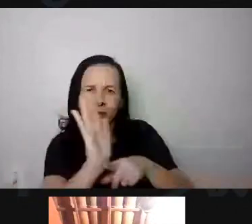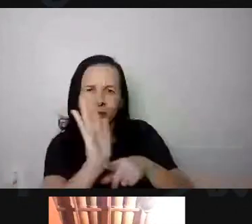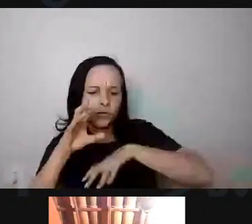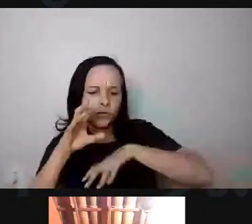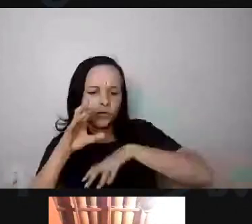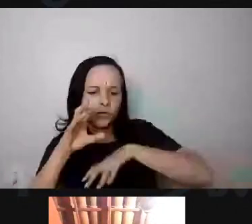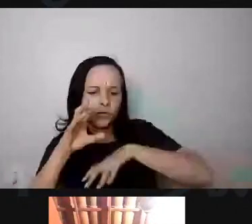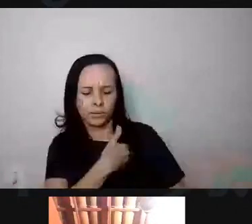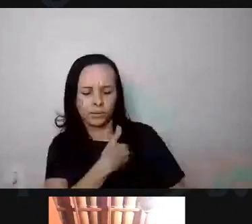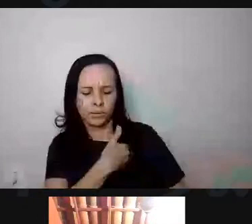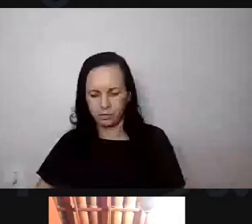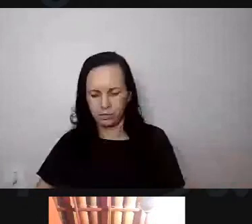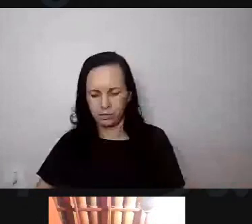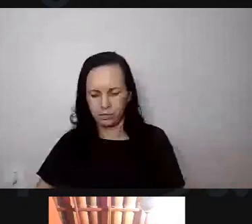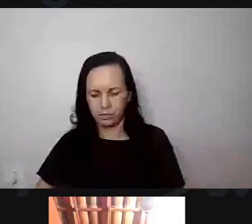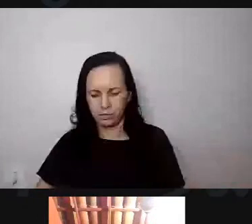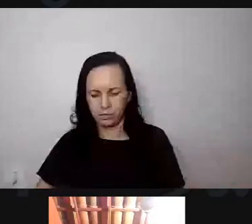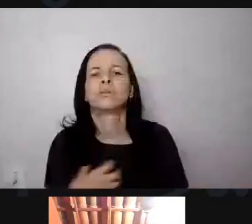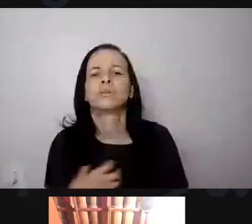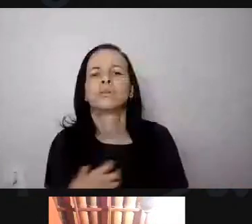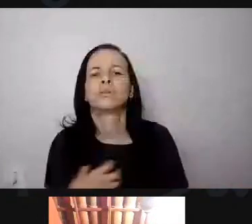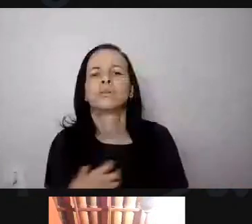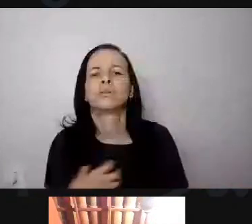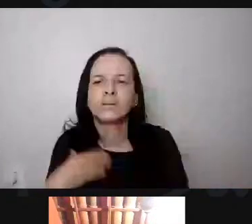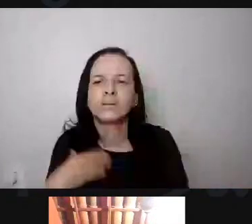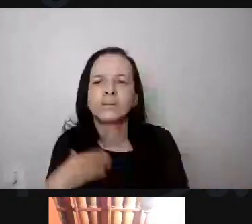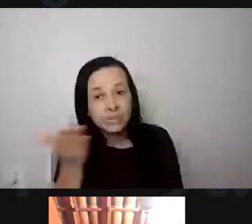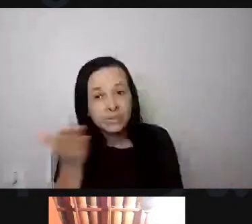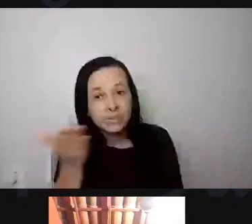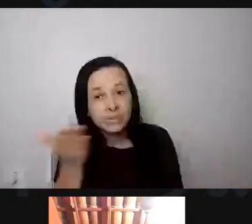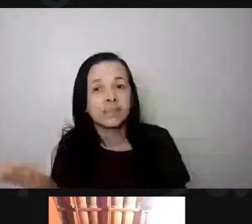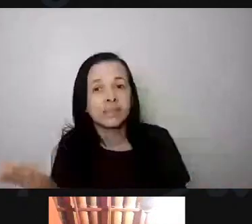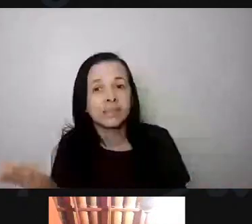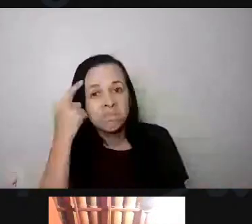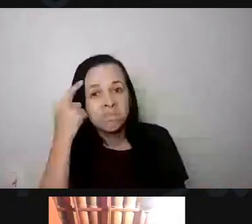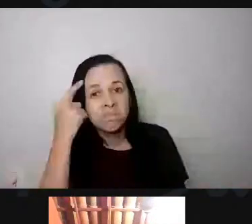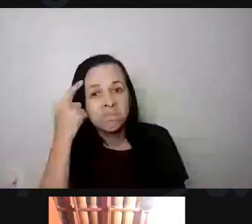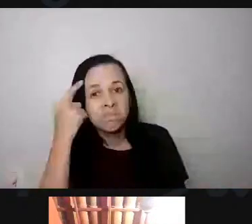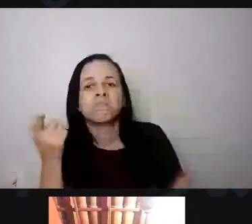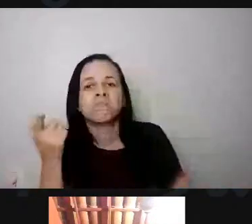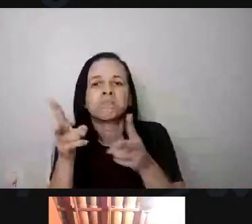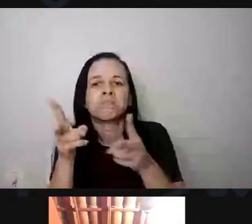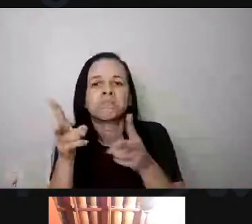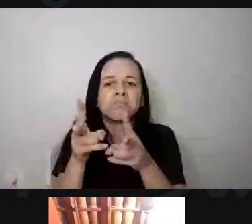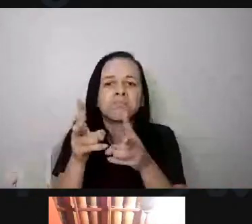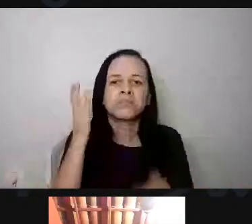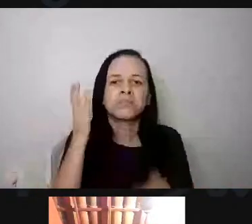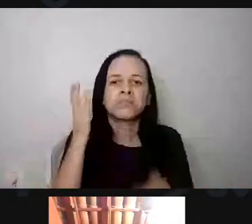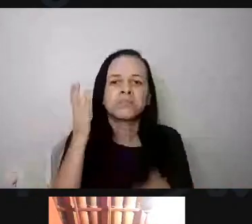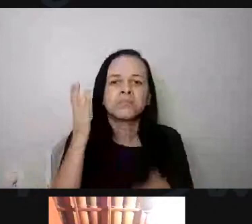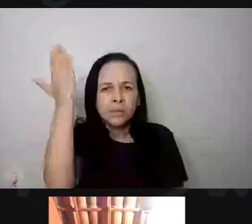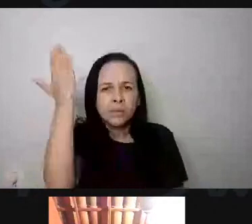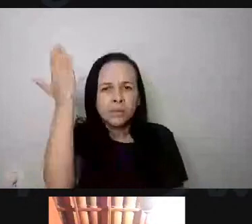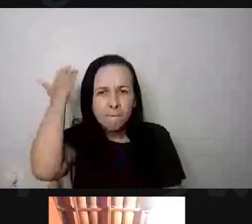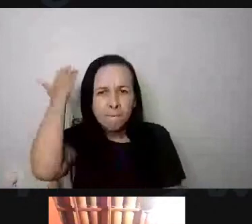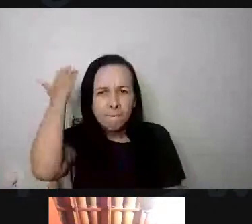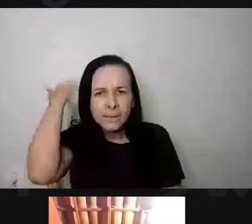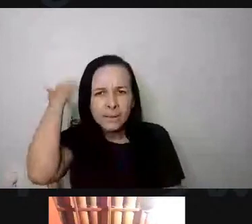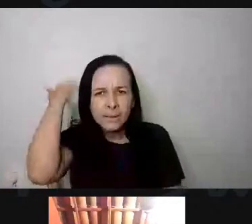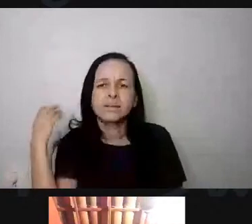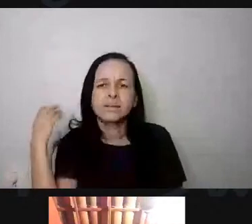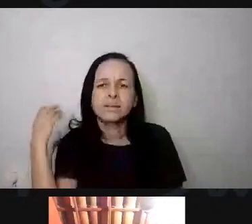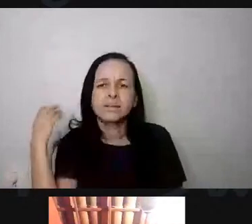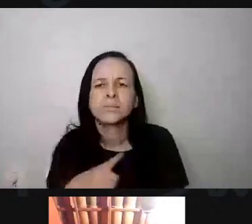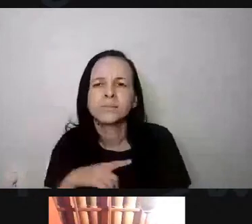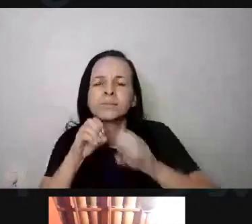600 escolas quilombolas registradas pelo centro, eu penso que você deveria ter uma atenção muito maior, porque a gente